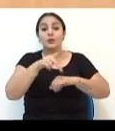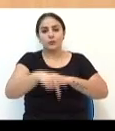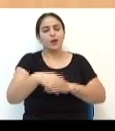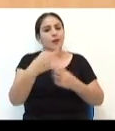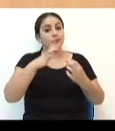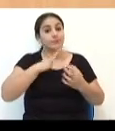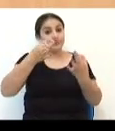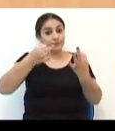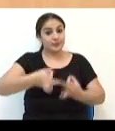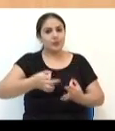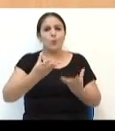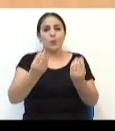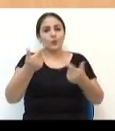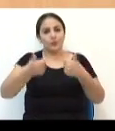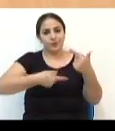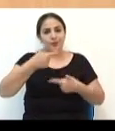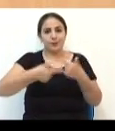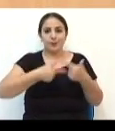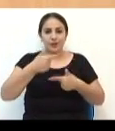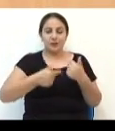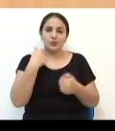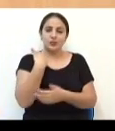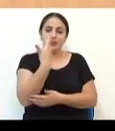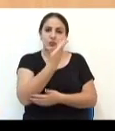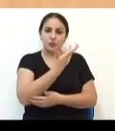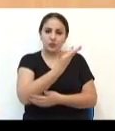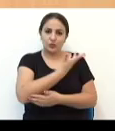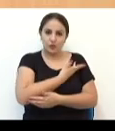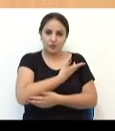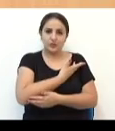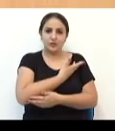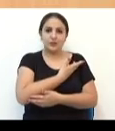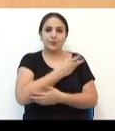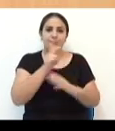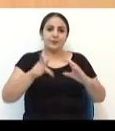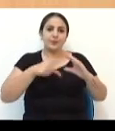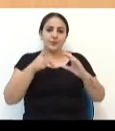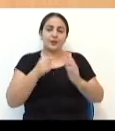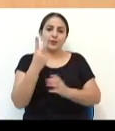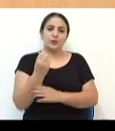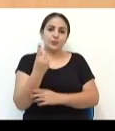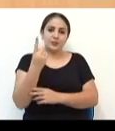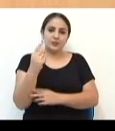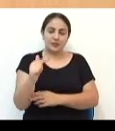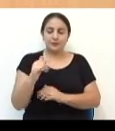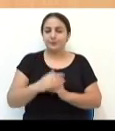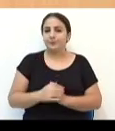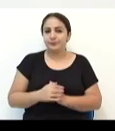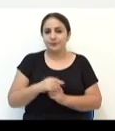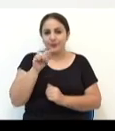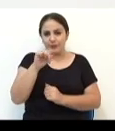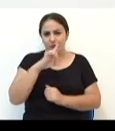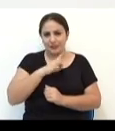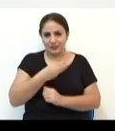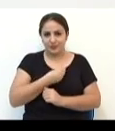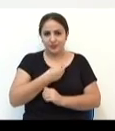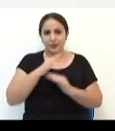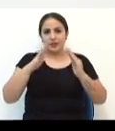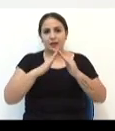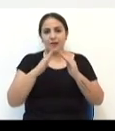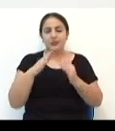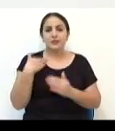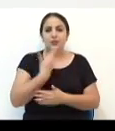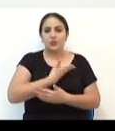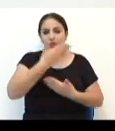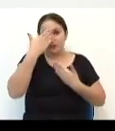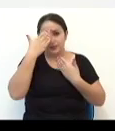Passo Fundo, pode ter certeza, vai ter muito trabalho na nossa legislatura em 2017. E você que está em casa,